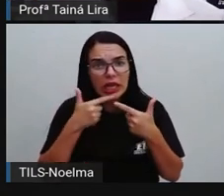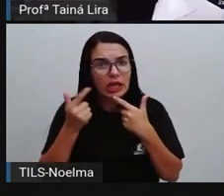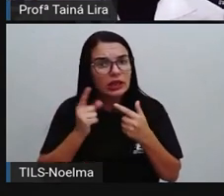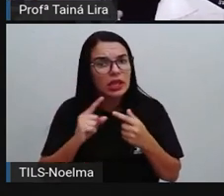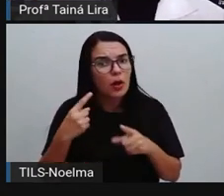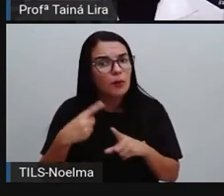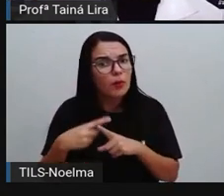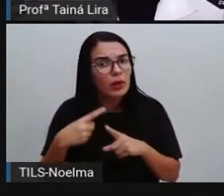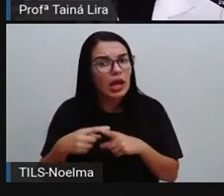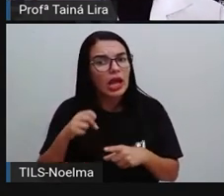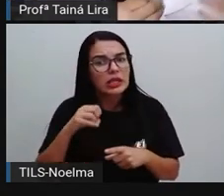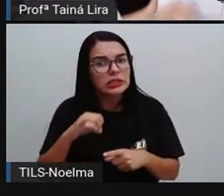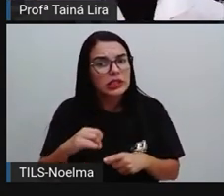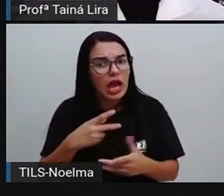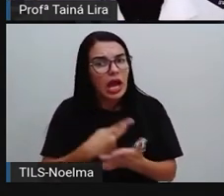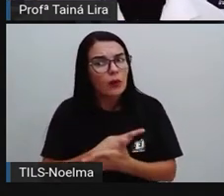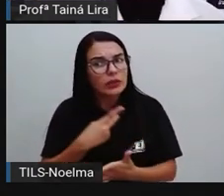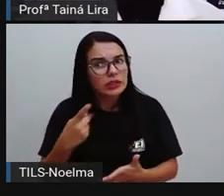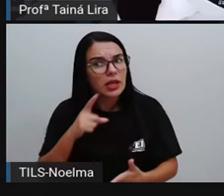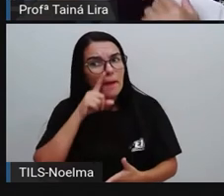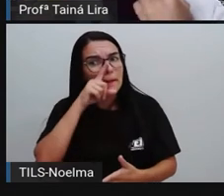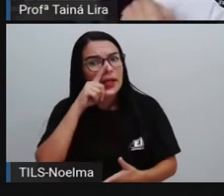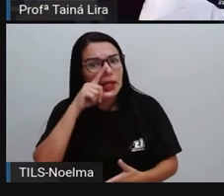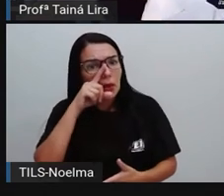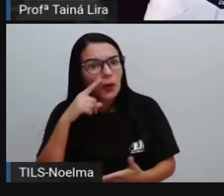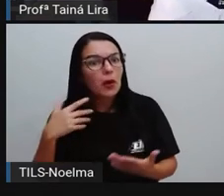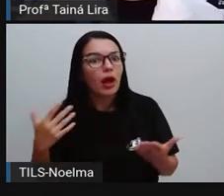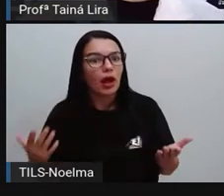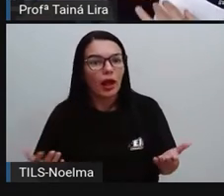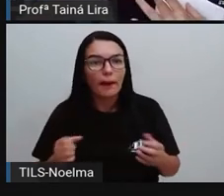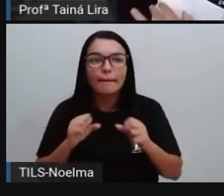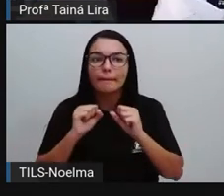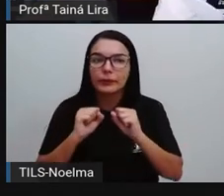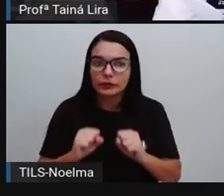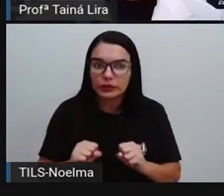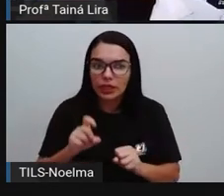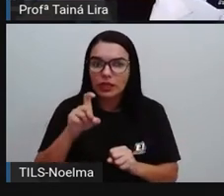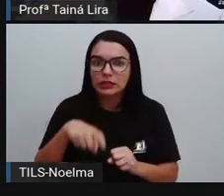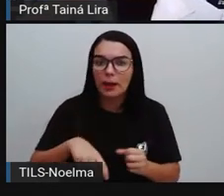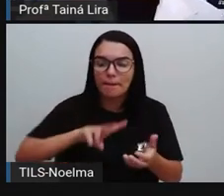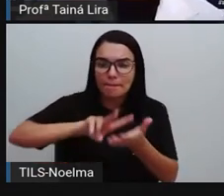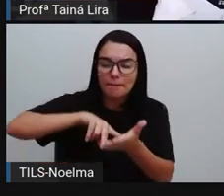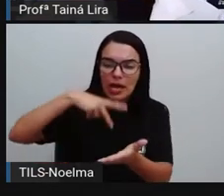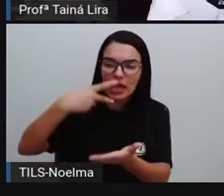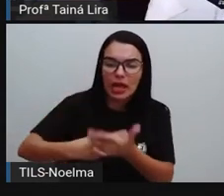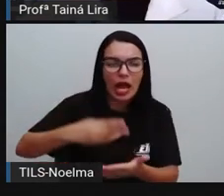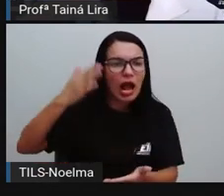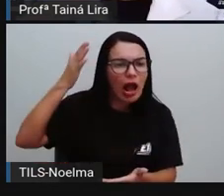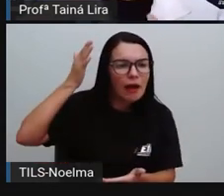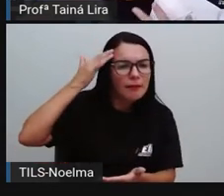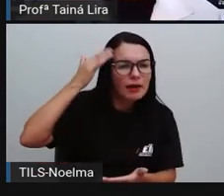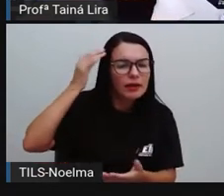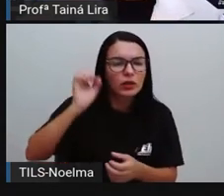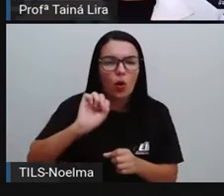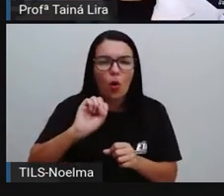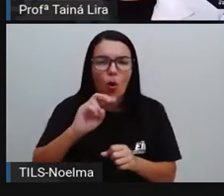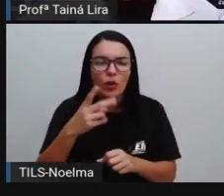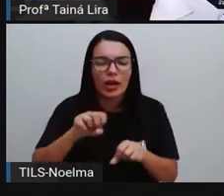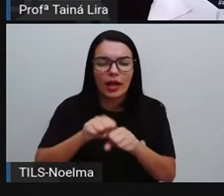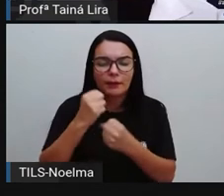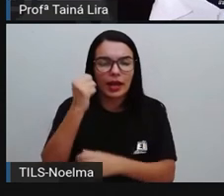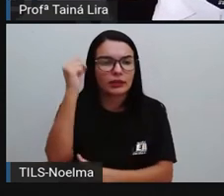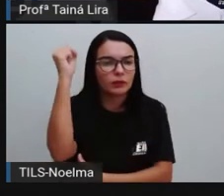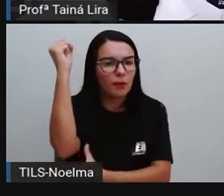dele. Afinal de contas, poderia ter sido grave. Ele poderia ter batido a cabeça. Se ele poderia ter quebrado uma perna,